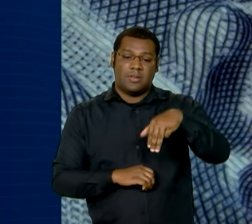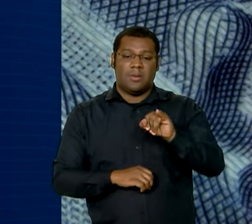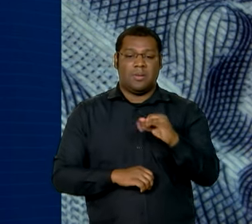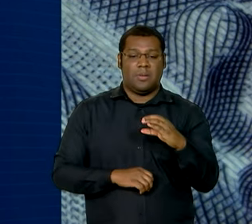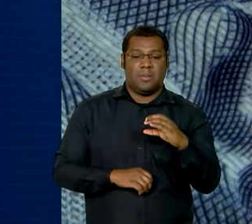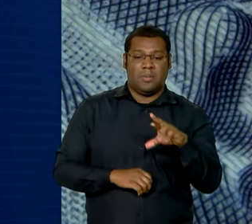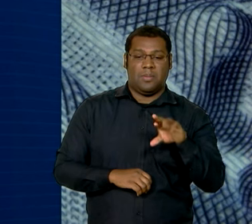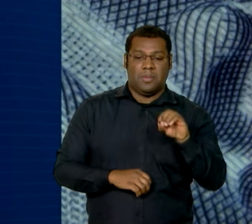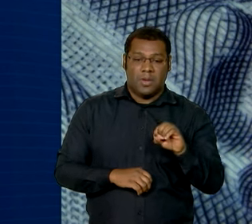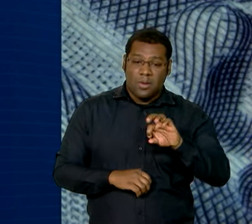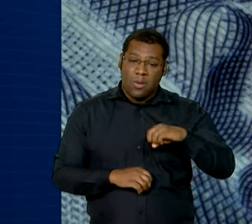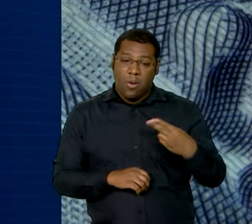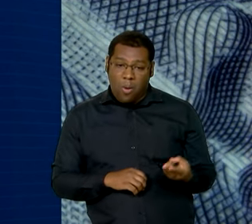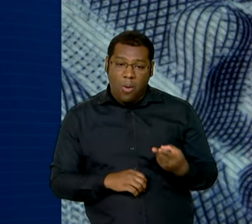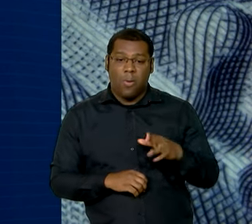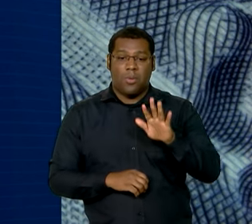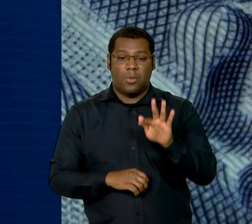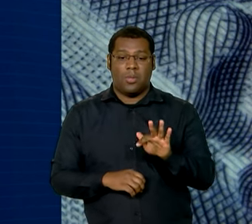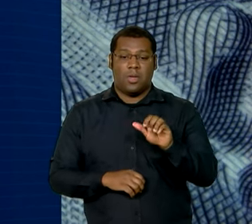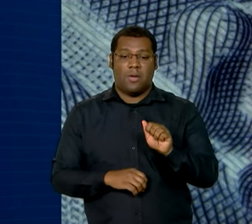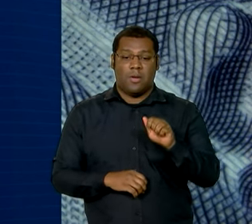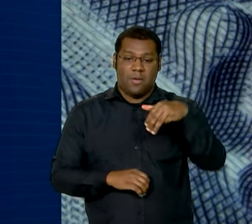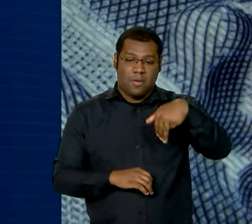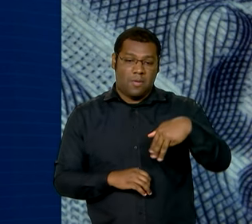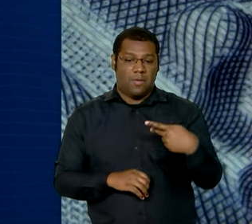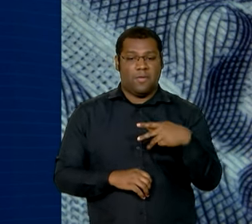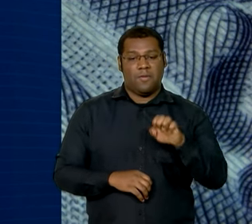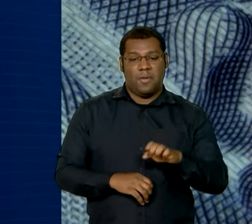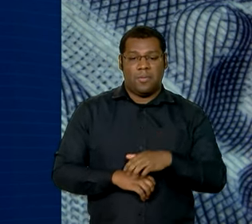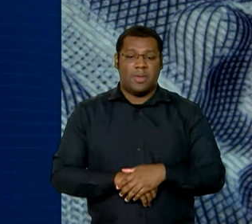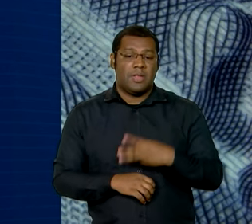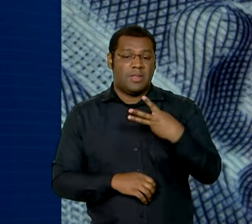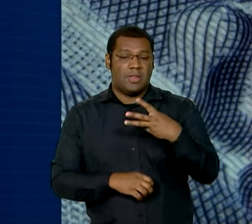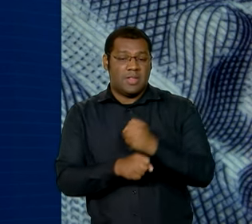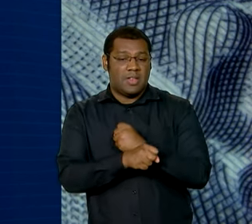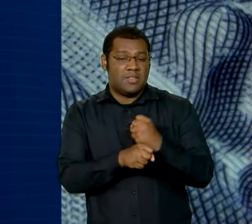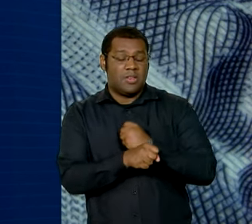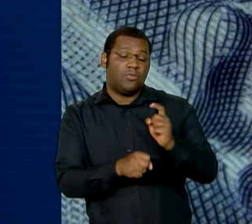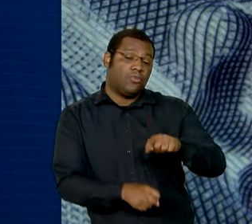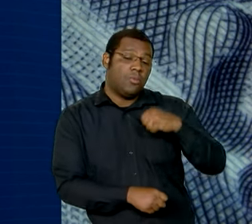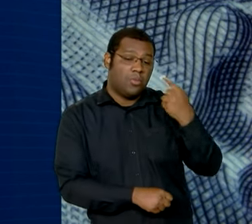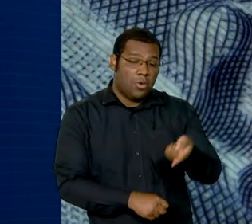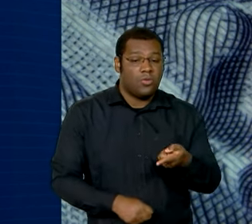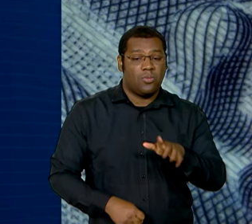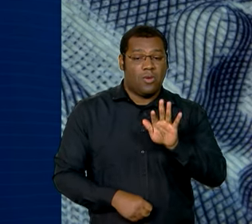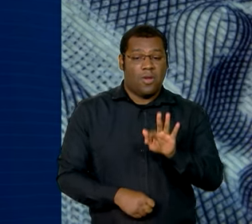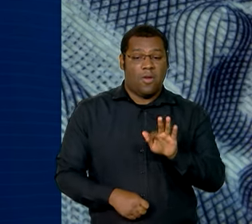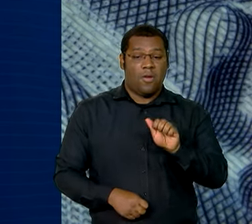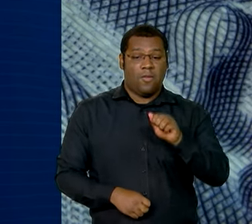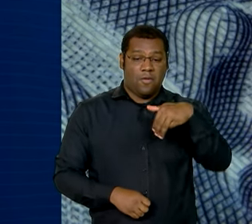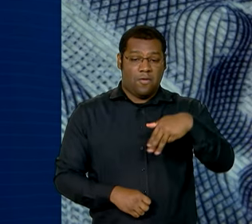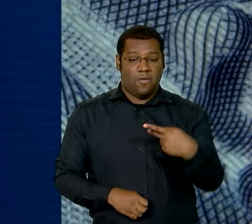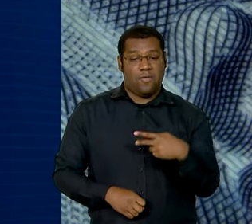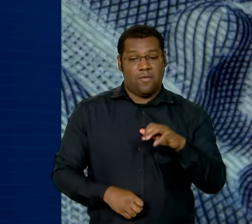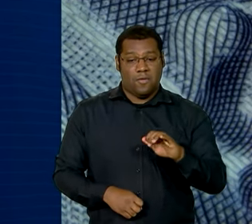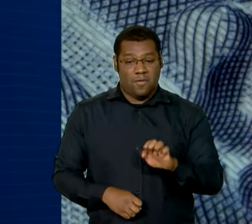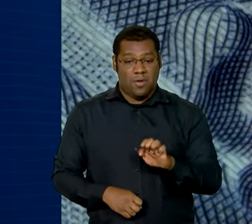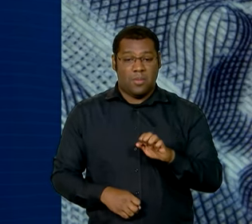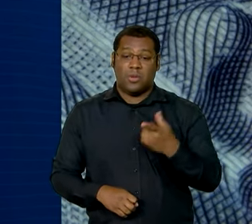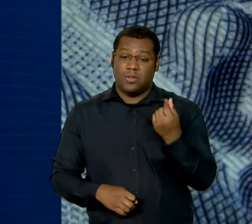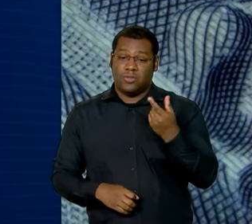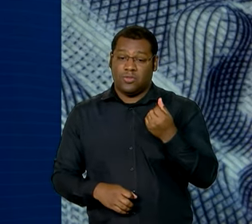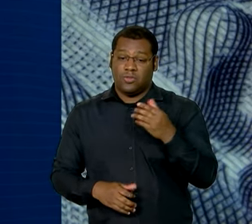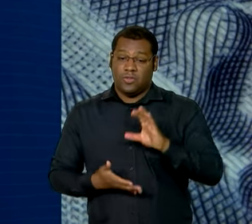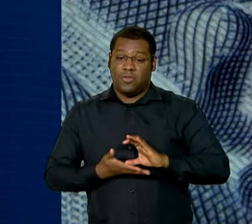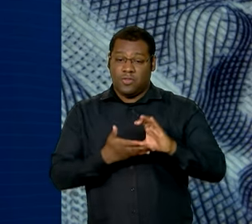FAMP. Nos próximos três anos, o FAMP pretende viabilizar mais 30 bilhões de